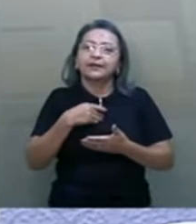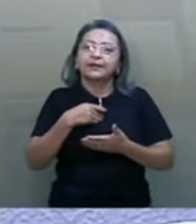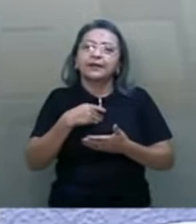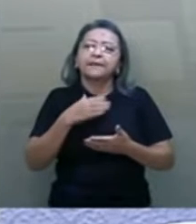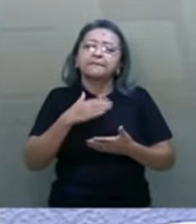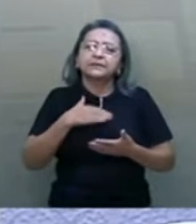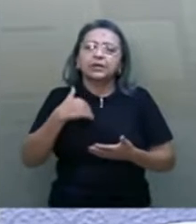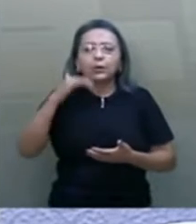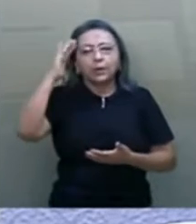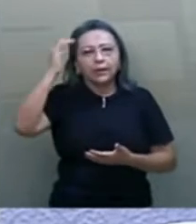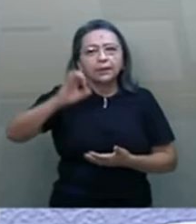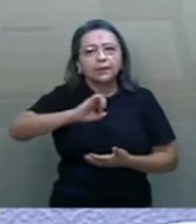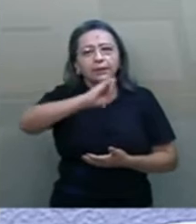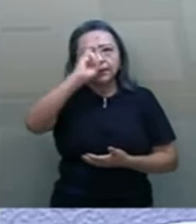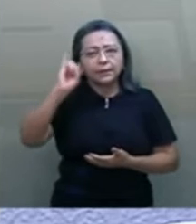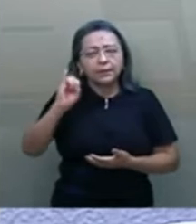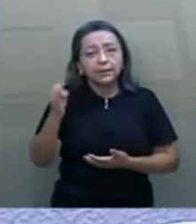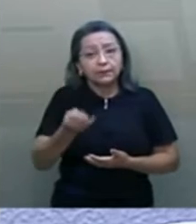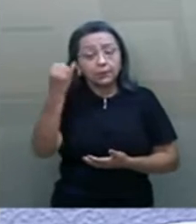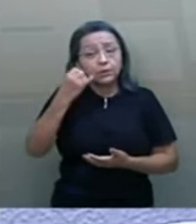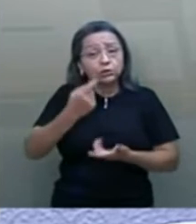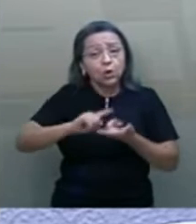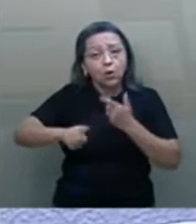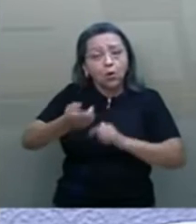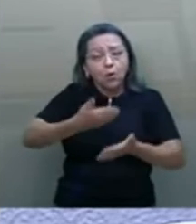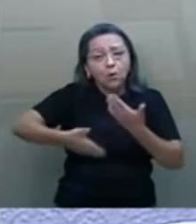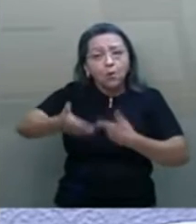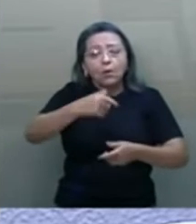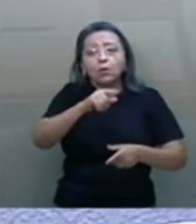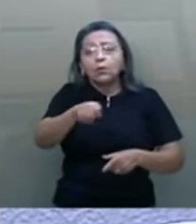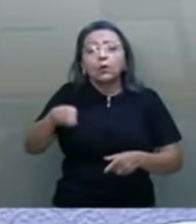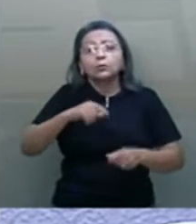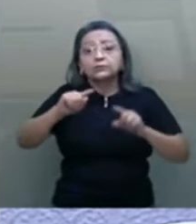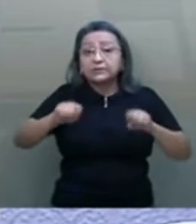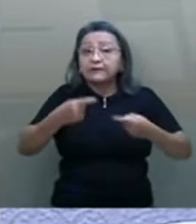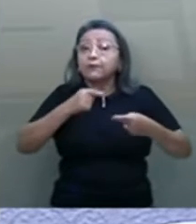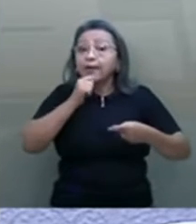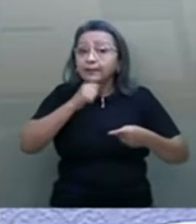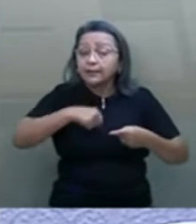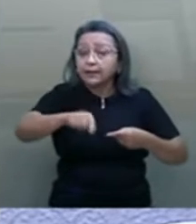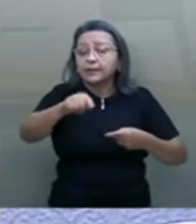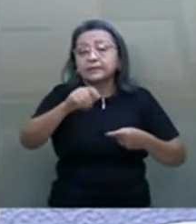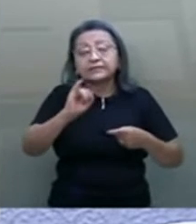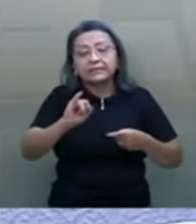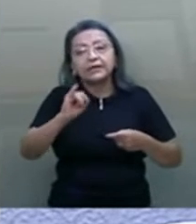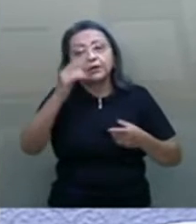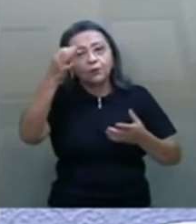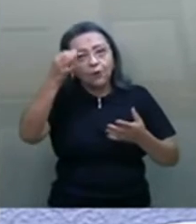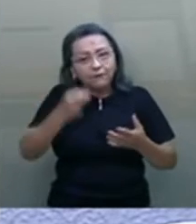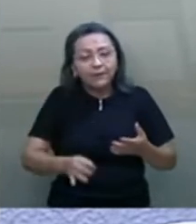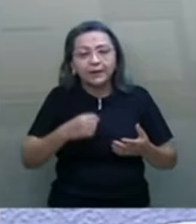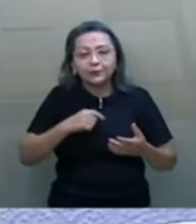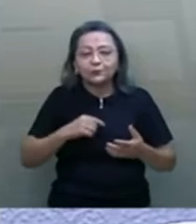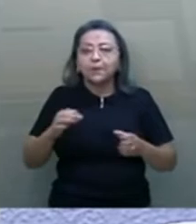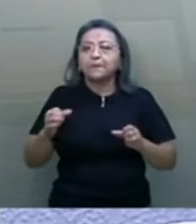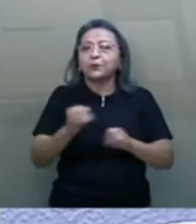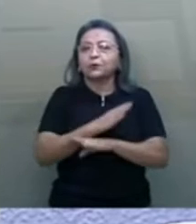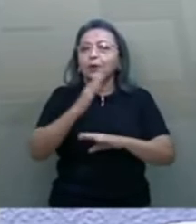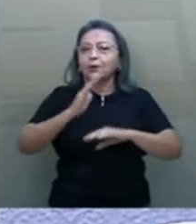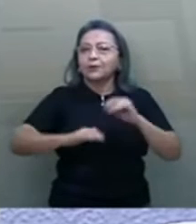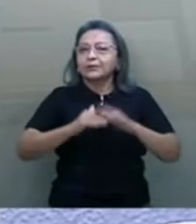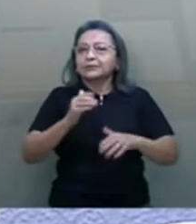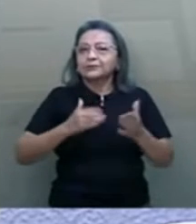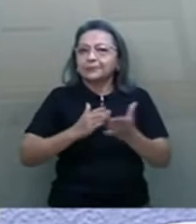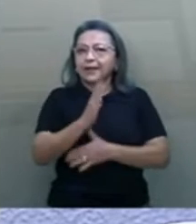mas entendo o importante compartilhar com senadores e senadoras os desafios que estão por vir, caso venham a confirmar que estou apto ao exercício da